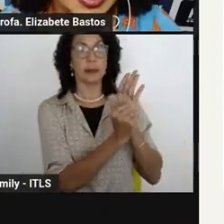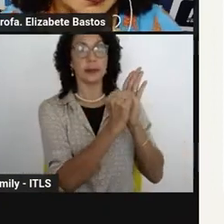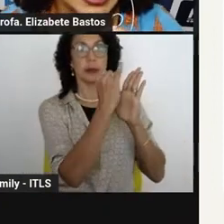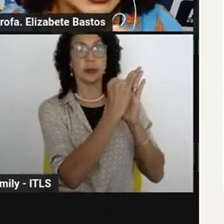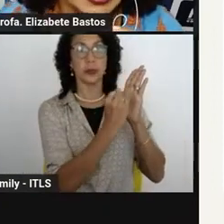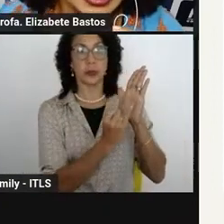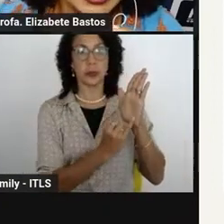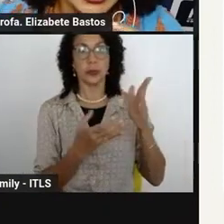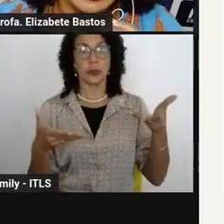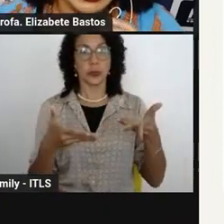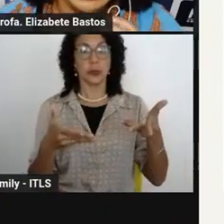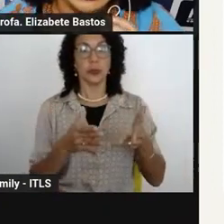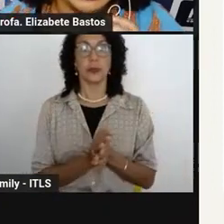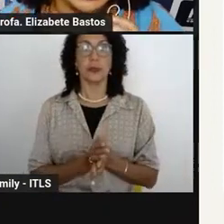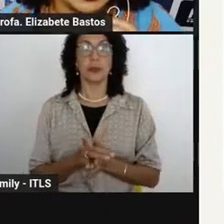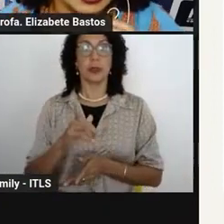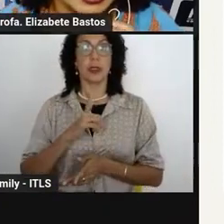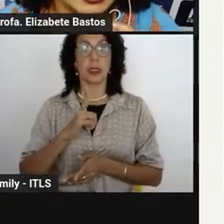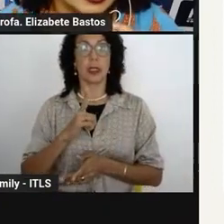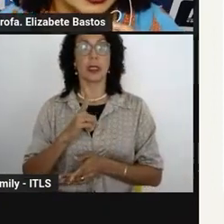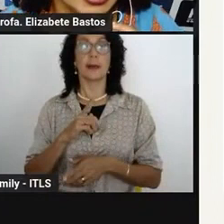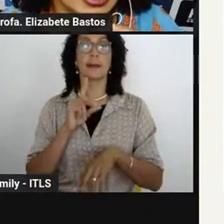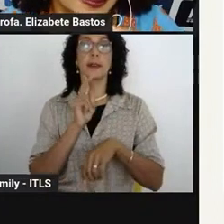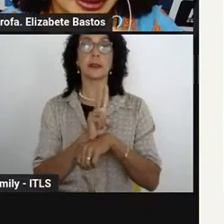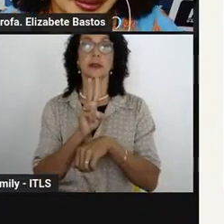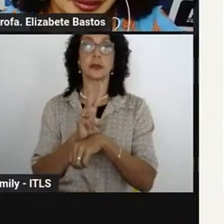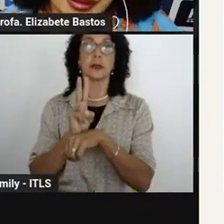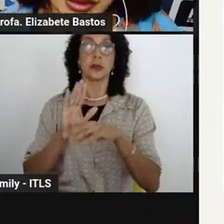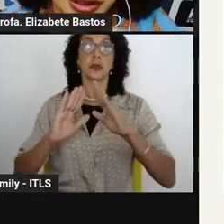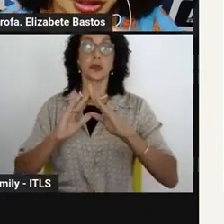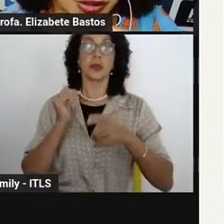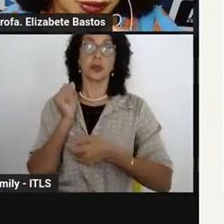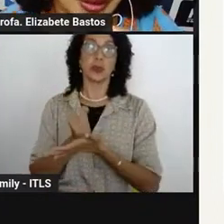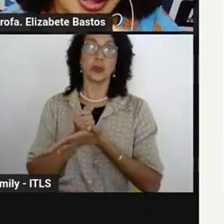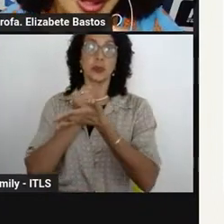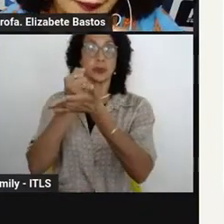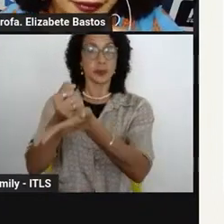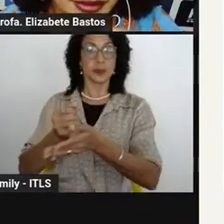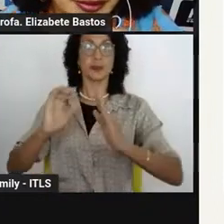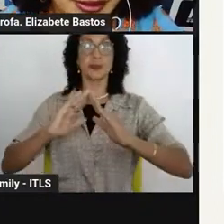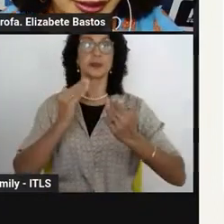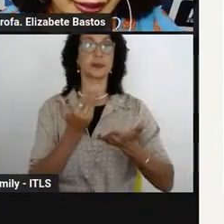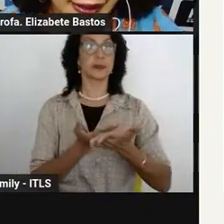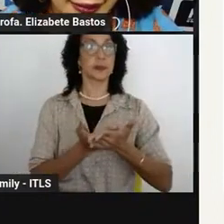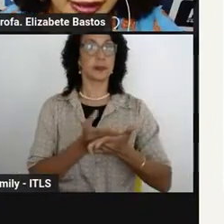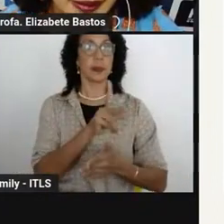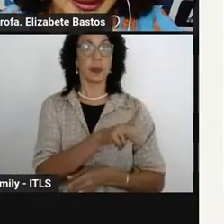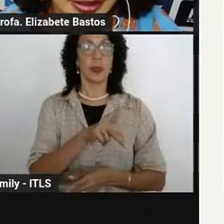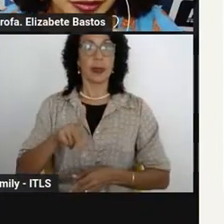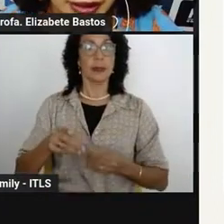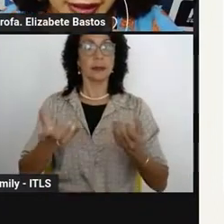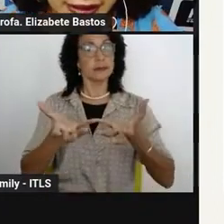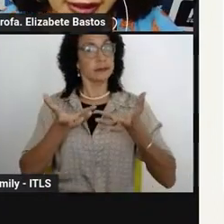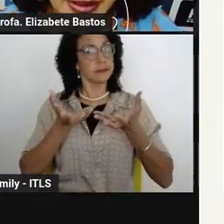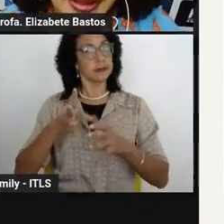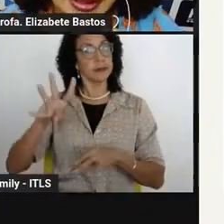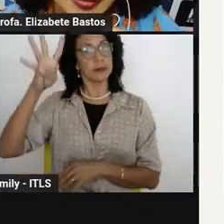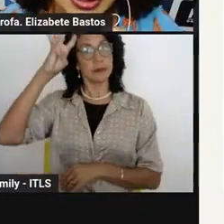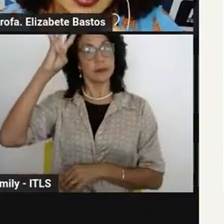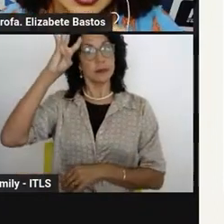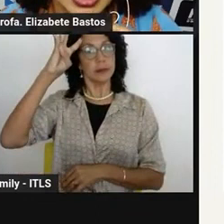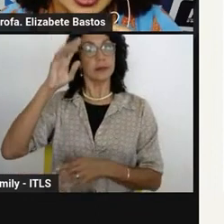Temos um plantão de atendimento às escolas e a coordenação pedagógica, gestores, professores que queiram, às quartas-feiras.